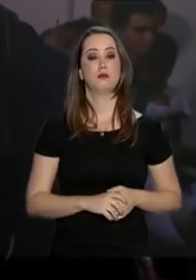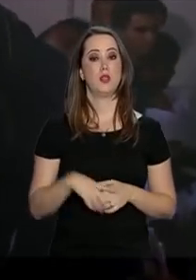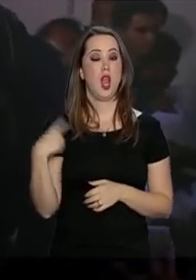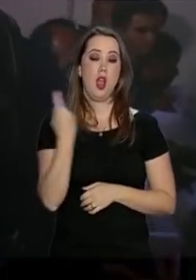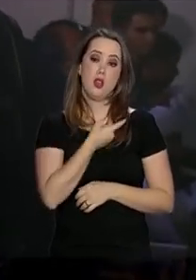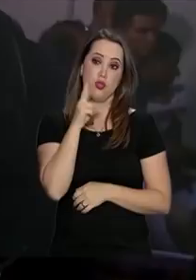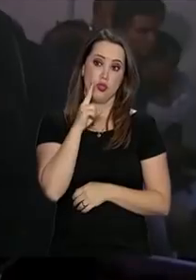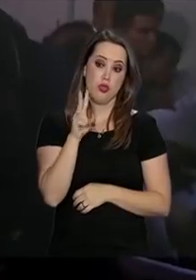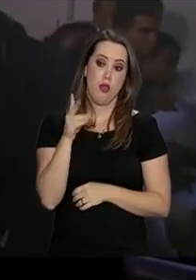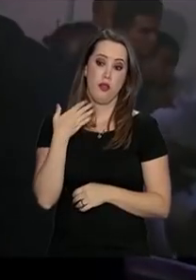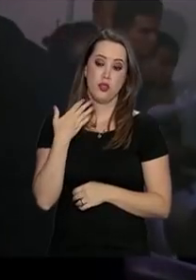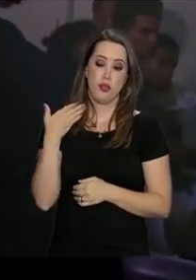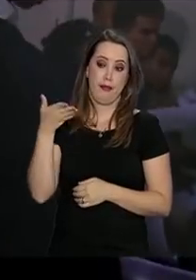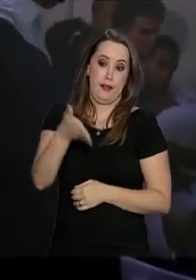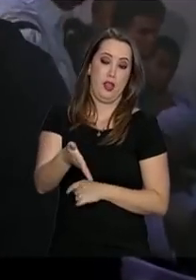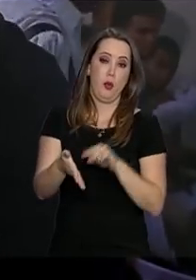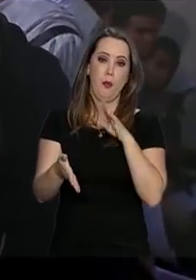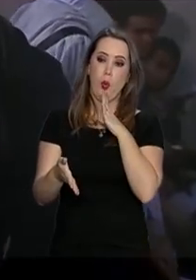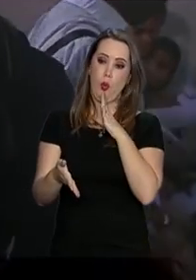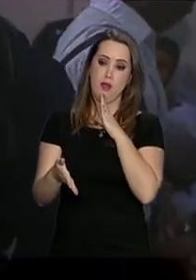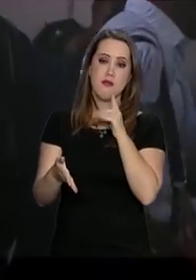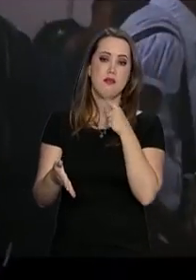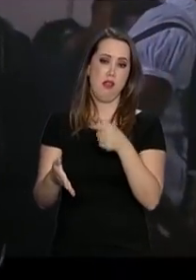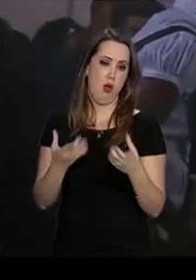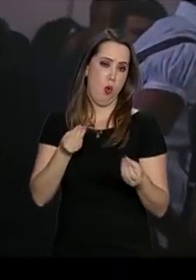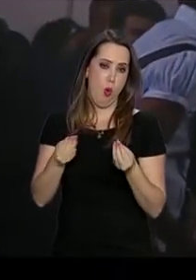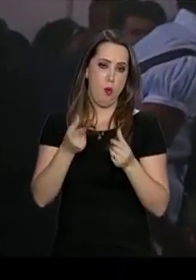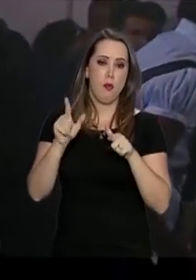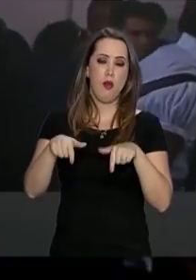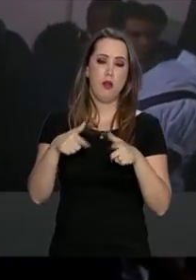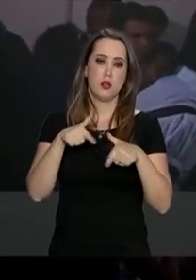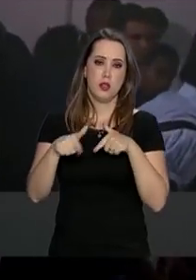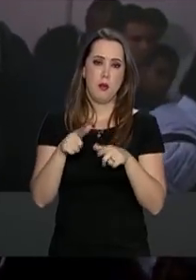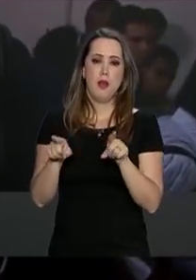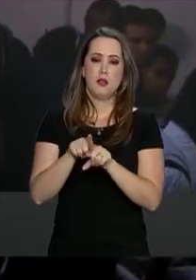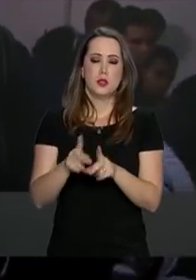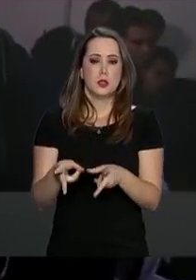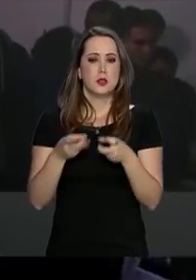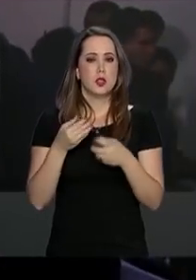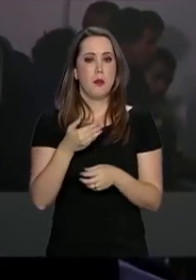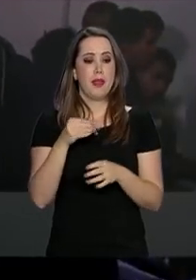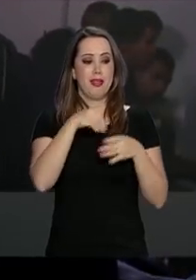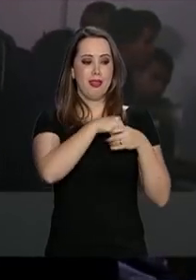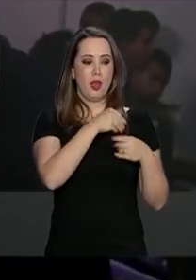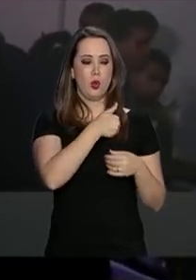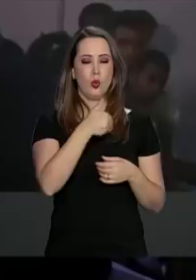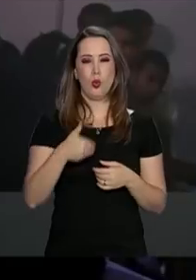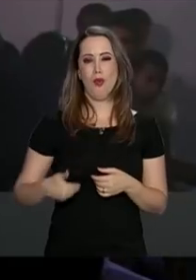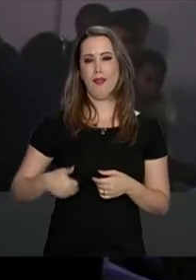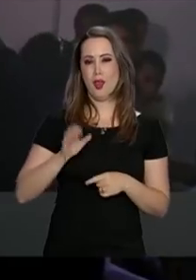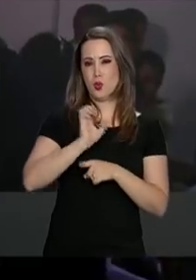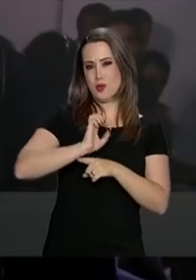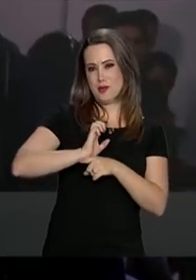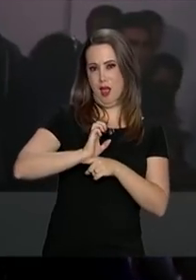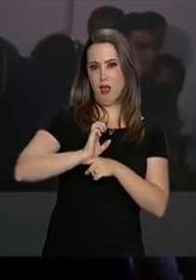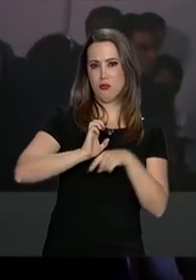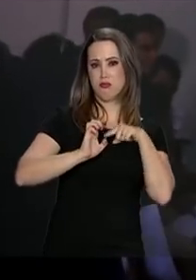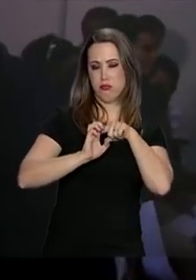A gente veio mais para conhecer e também para realizar um trabalho no governo do Estado. Nós temos um